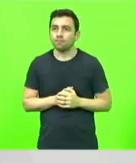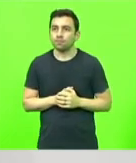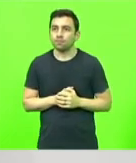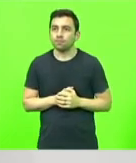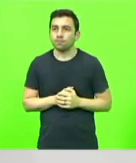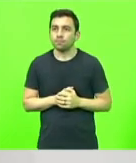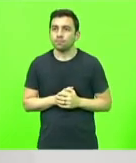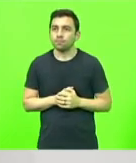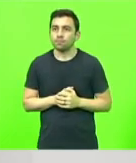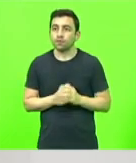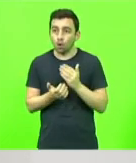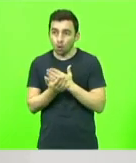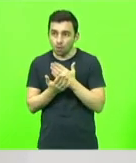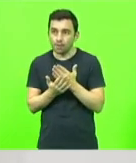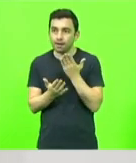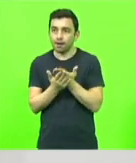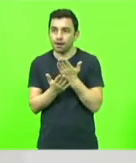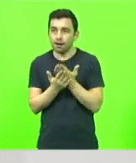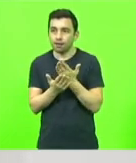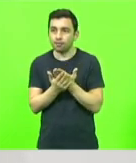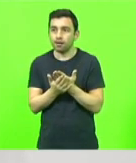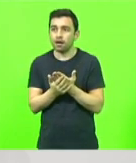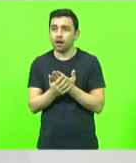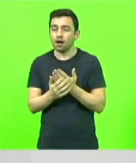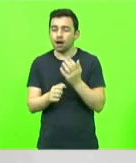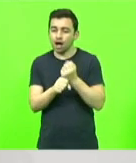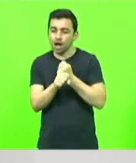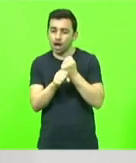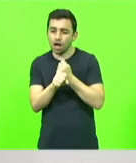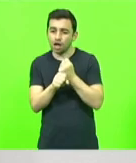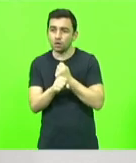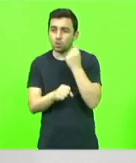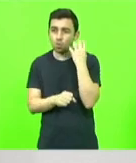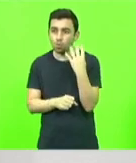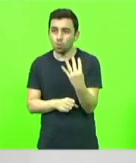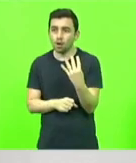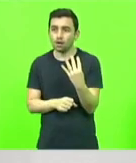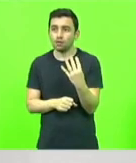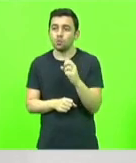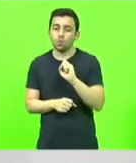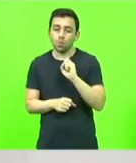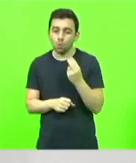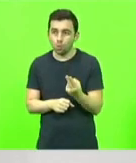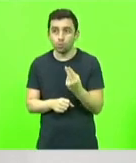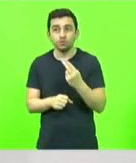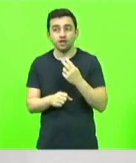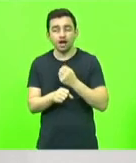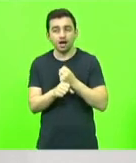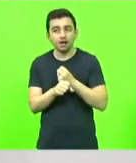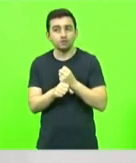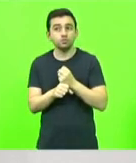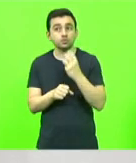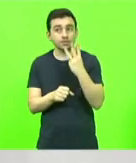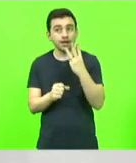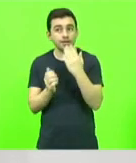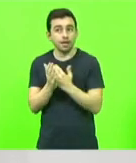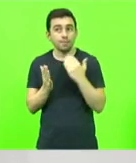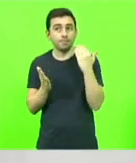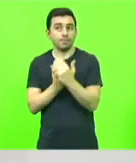Começa a aula quatro anos de escola ou três anos com período estendido,